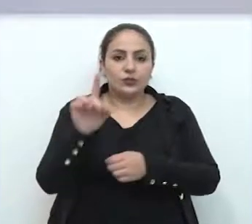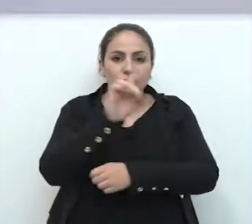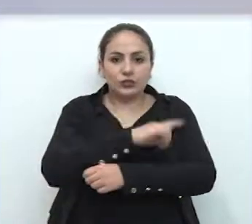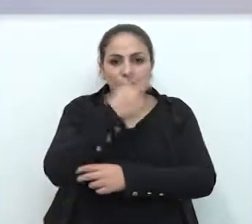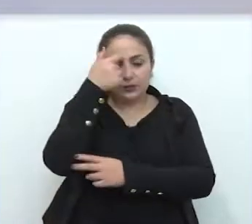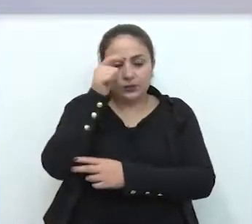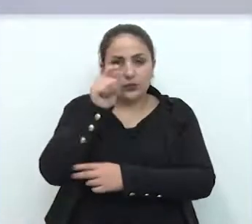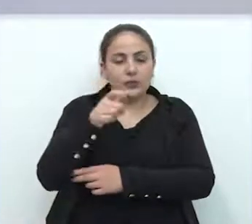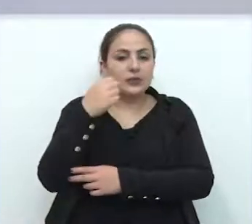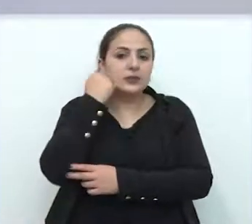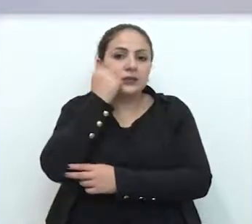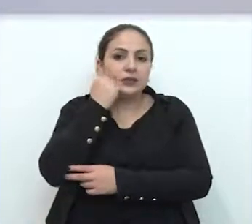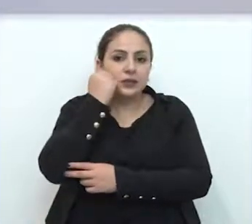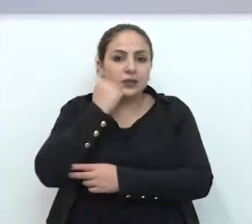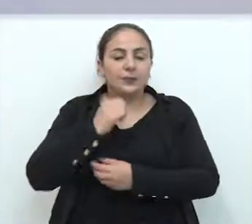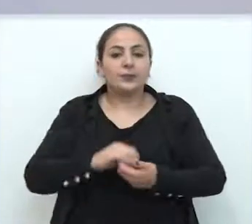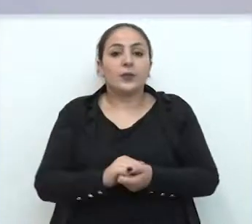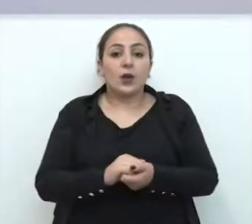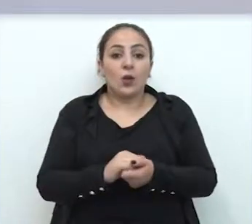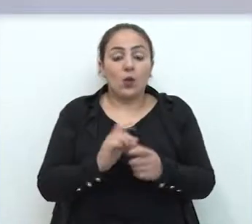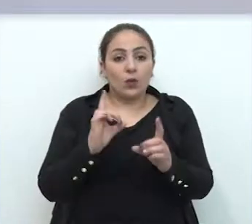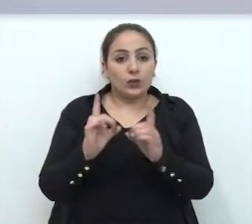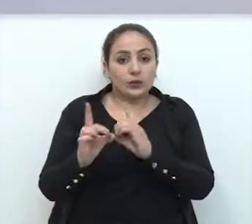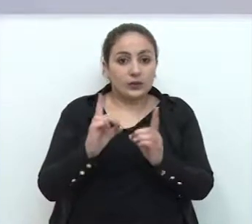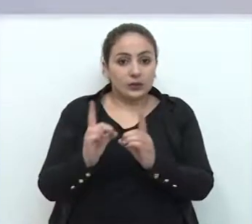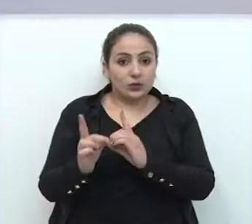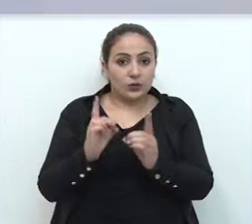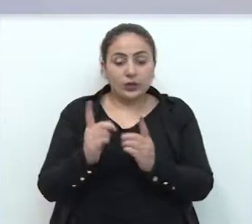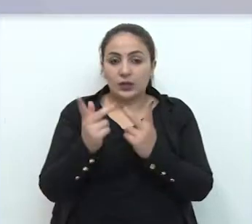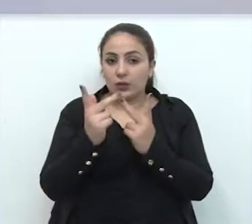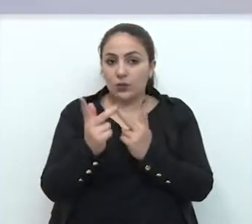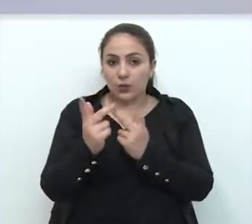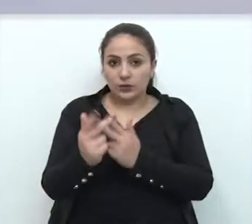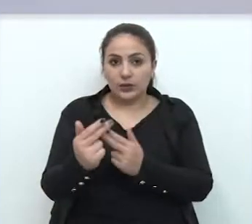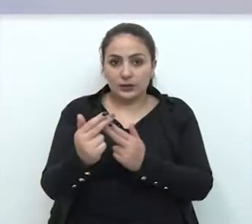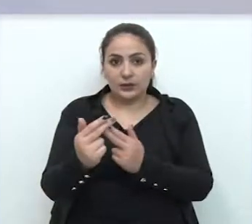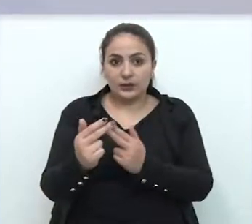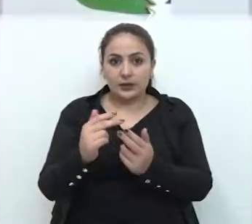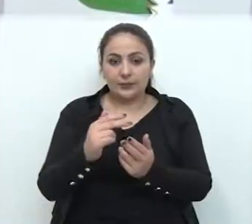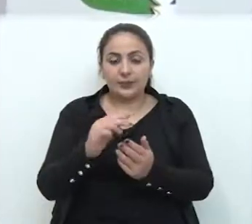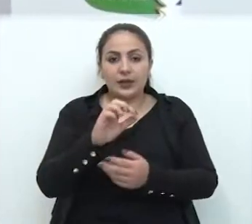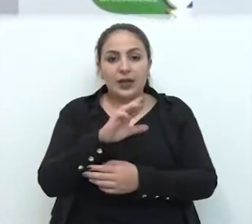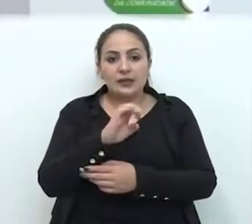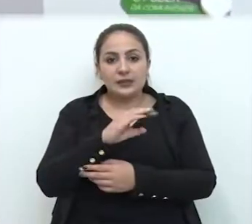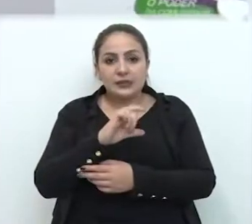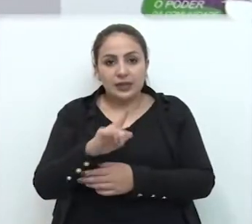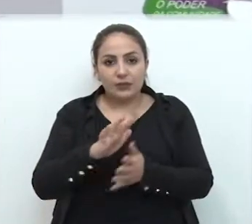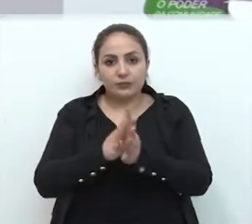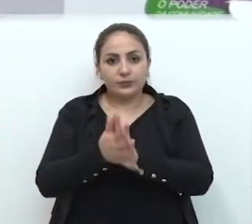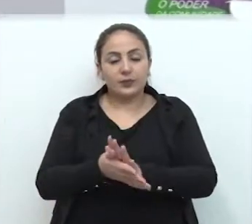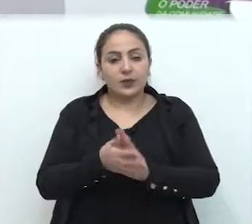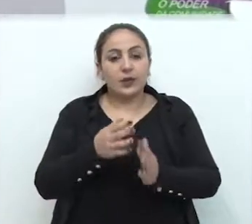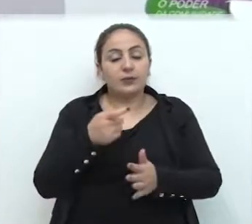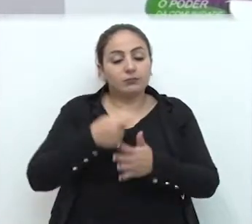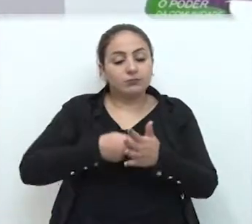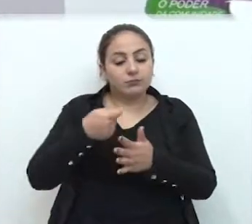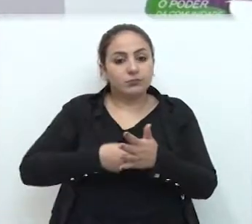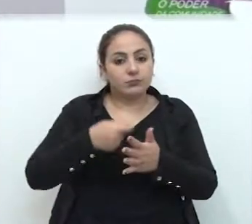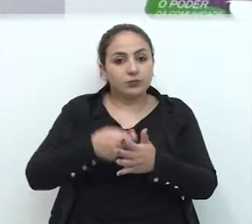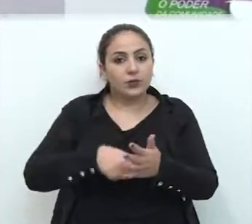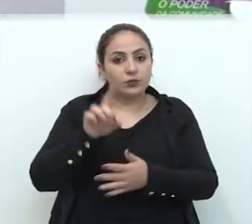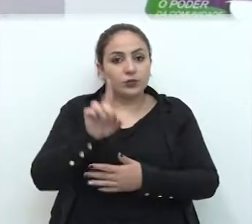Coordenadora da Igualdade Racial fala da importância de lutar pelos direitos. São mais de cinco séculos